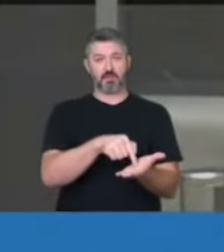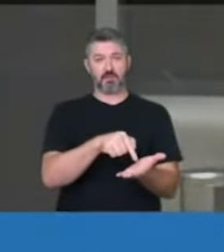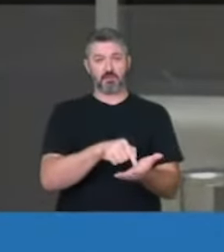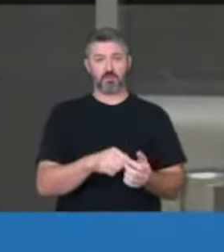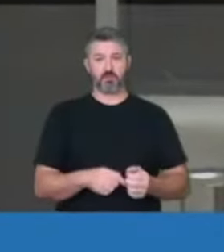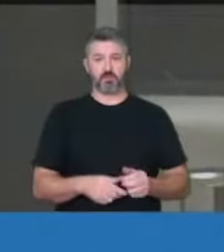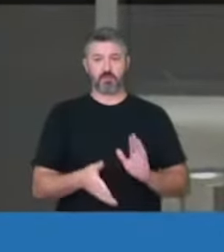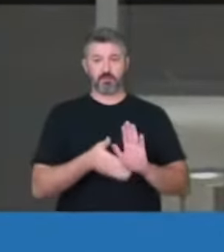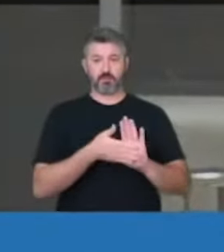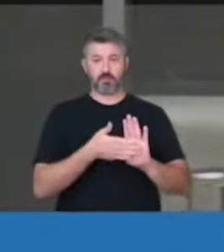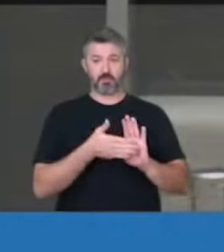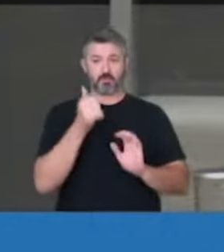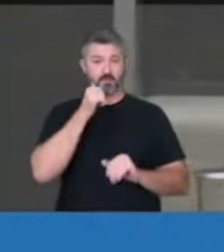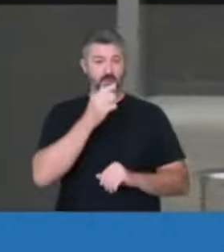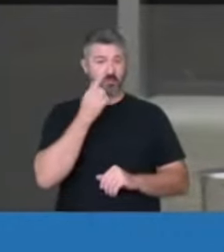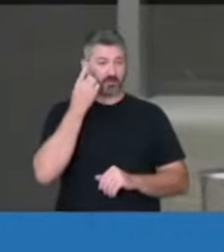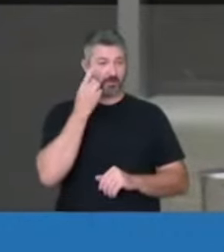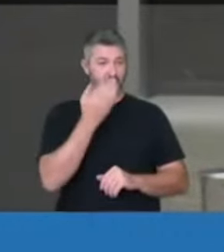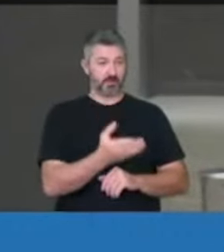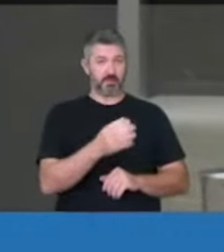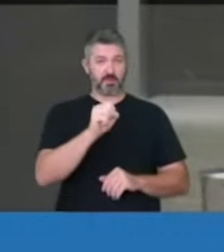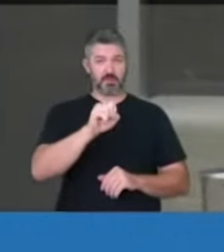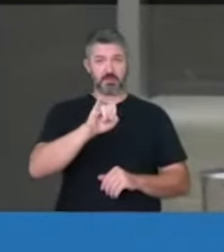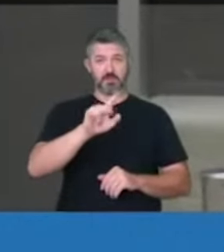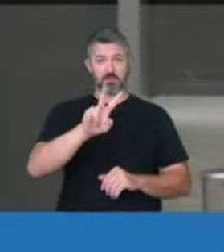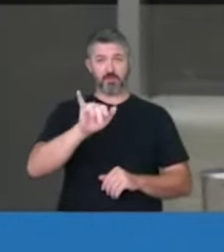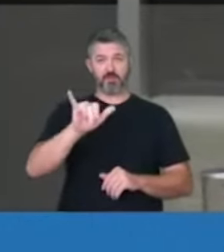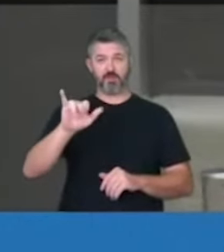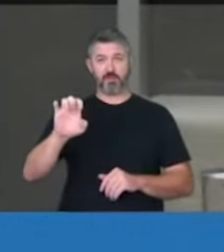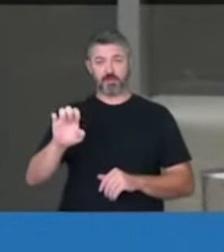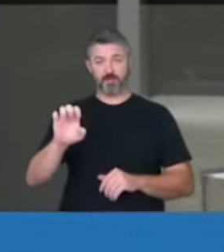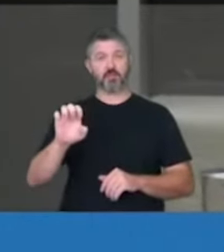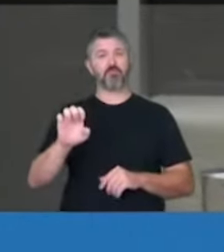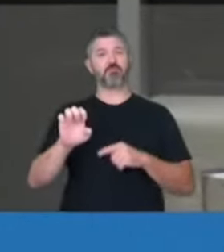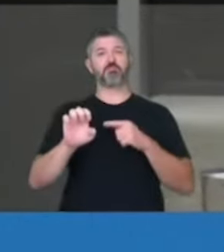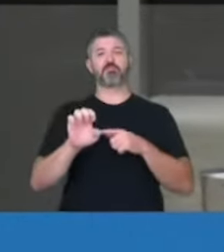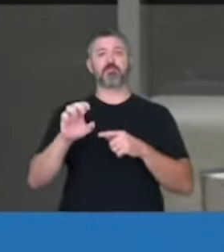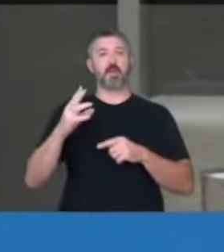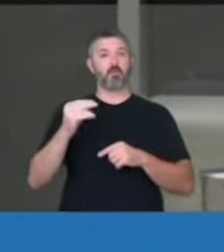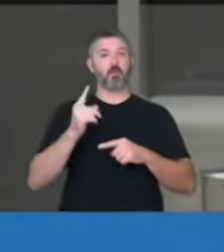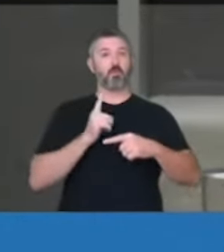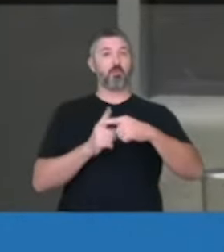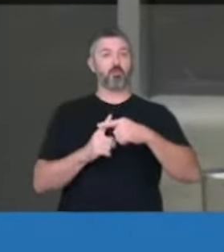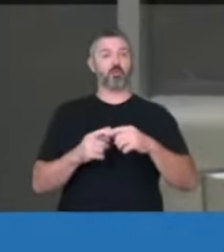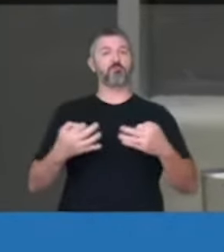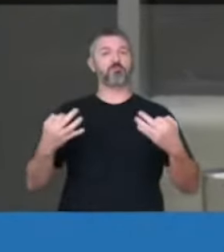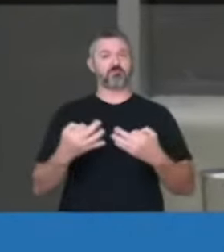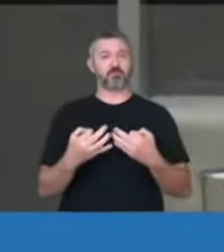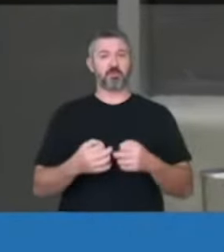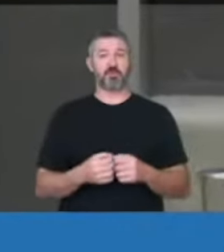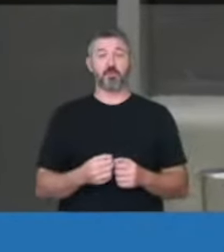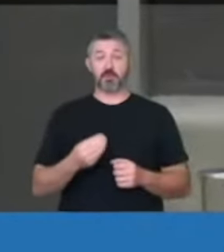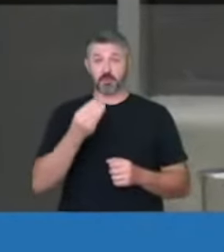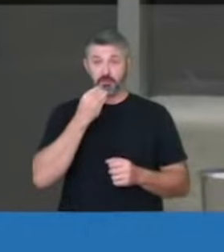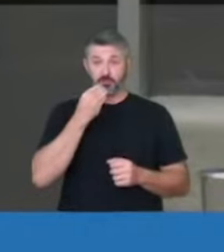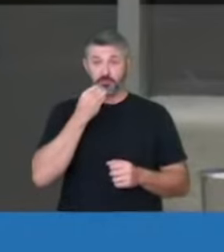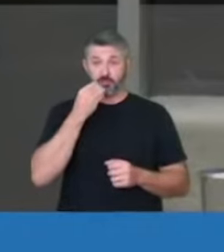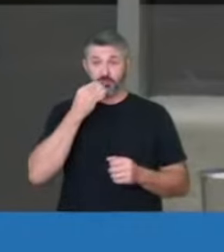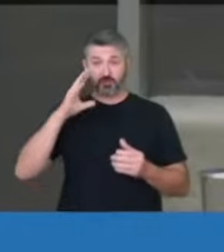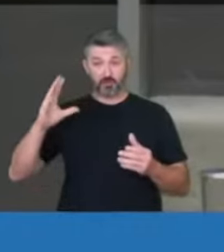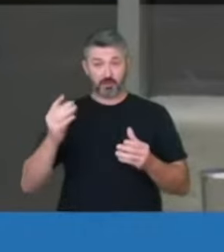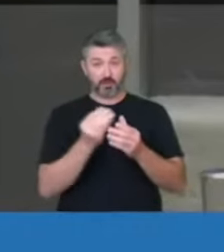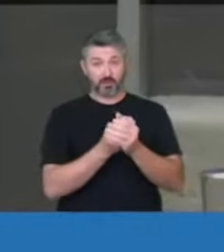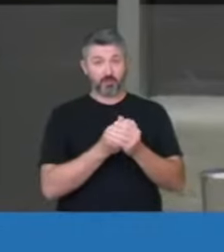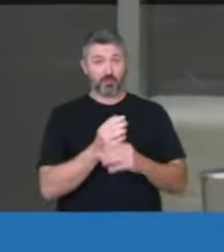iniciativa da deputada Silvi é muito positiva. Poderia, deveria ter sido apensada